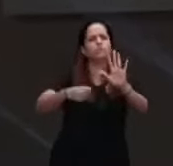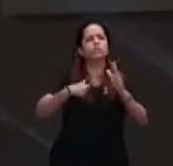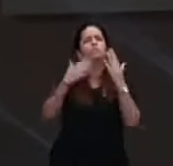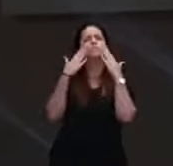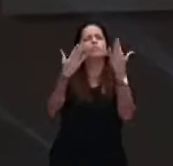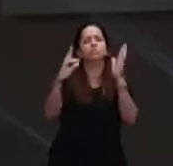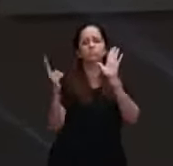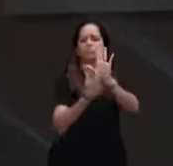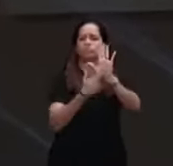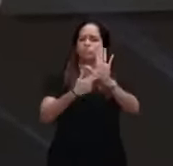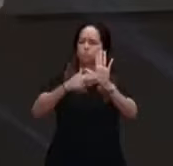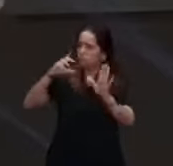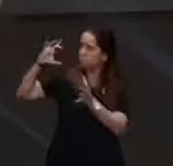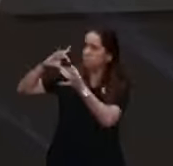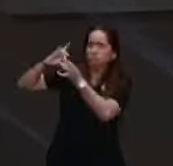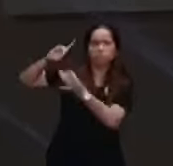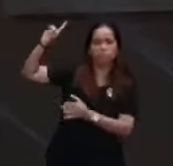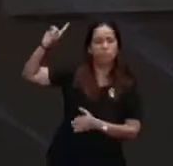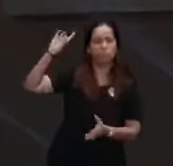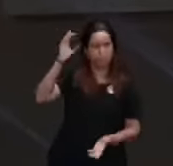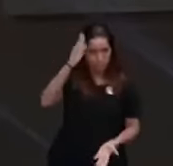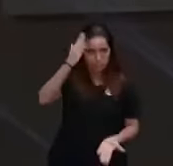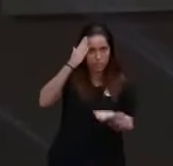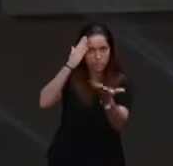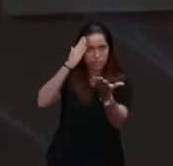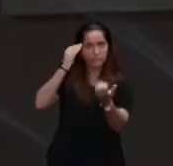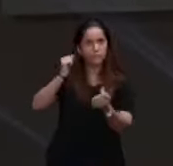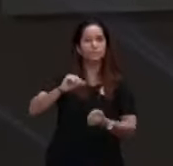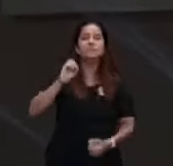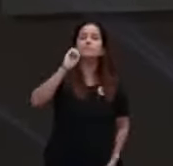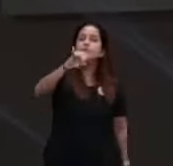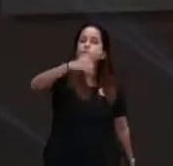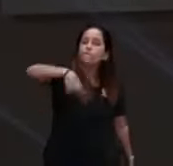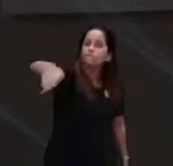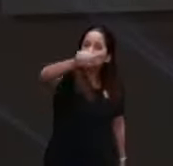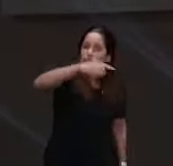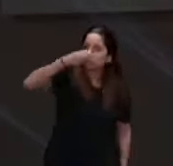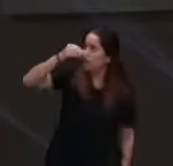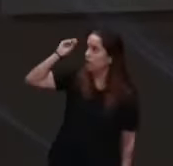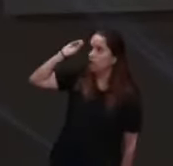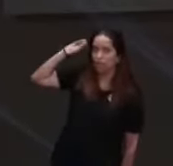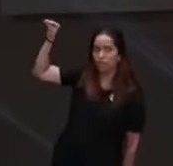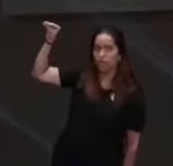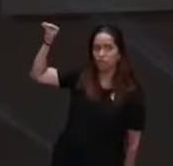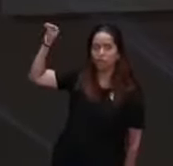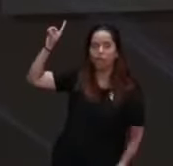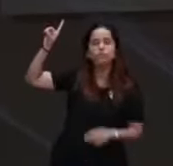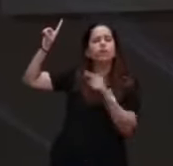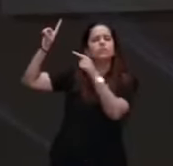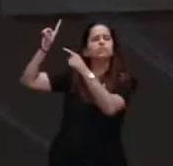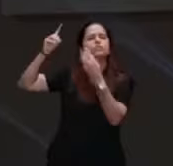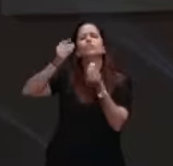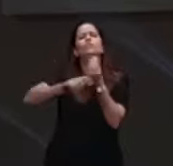não toma posição comigo, no tempo que você tem, depois não vem chorar leite derramado não,